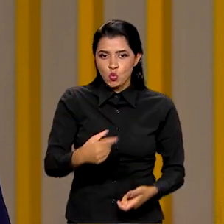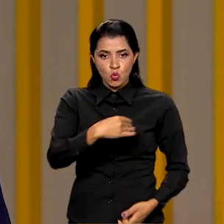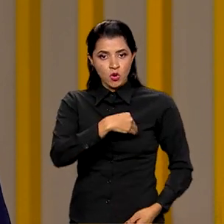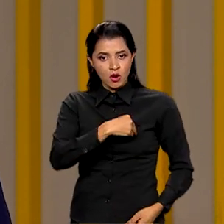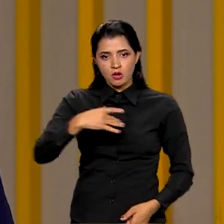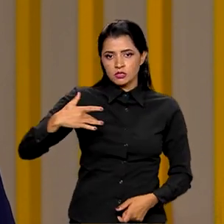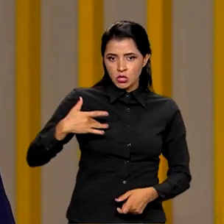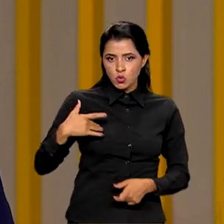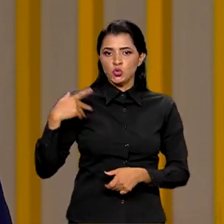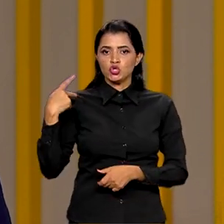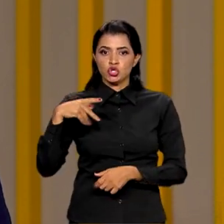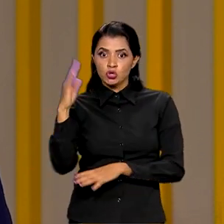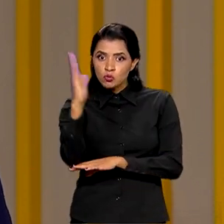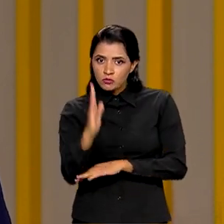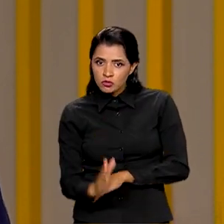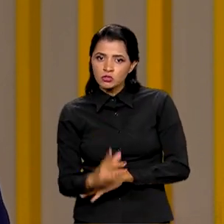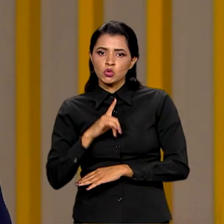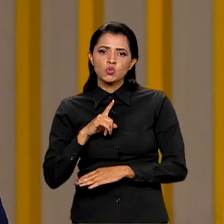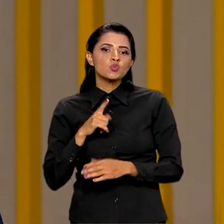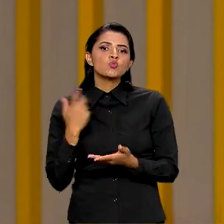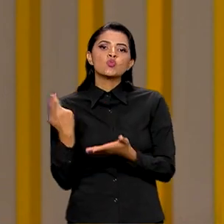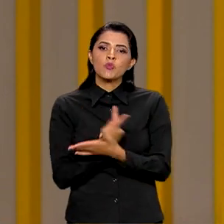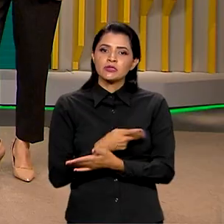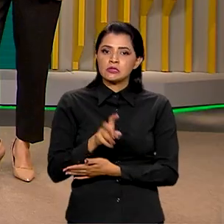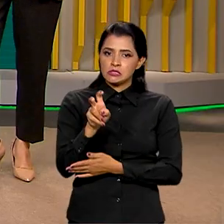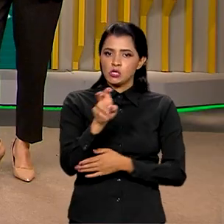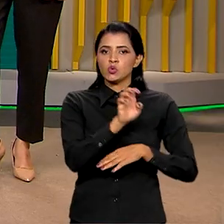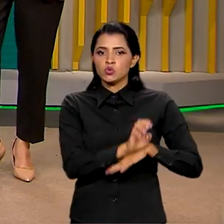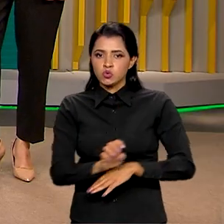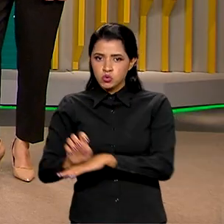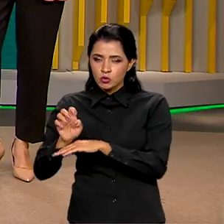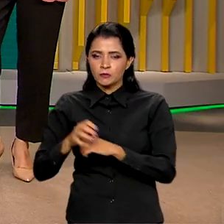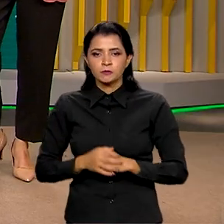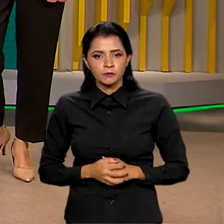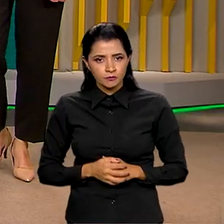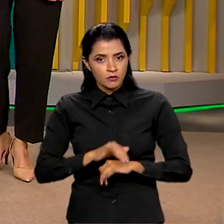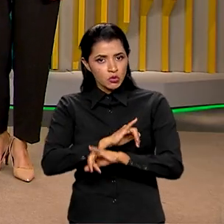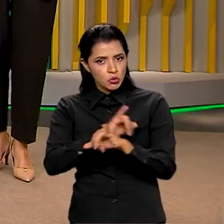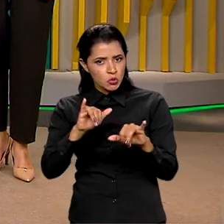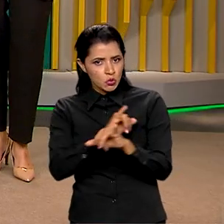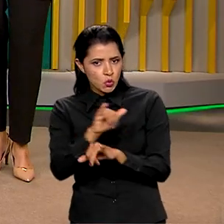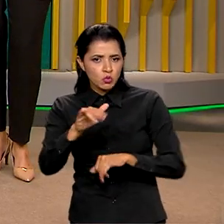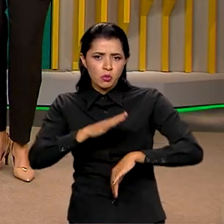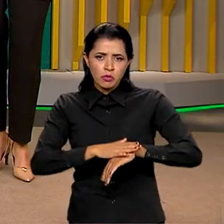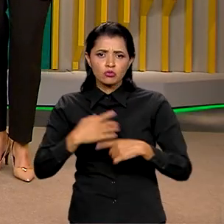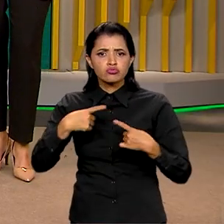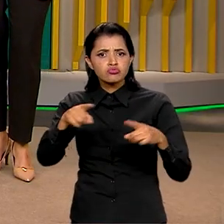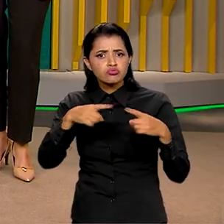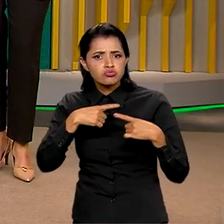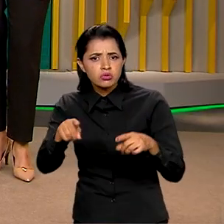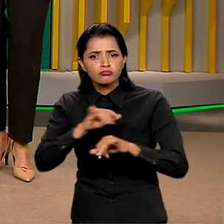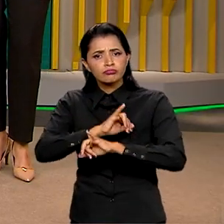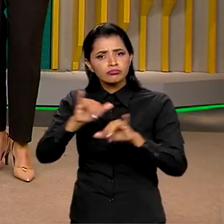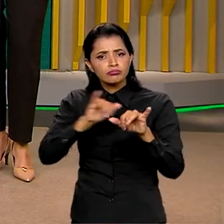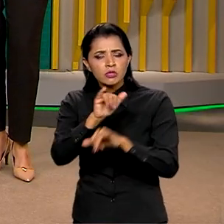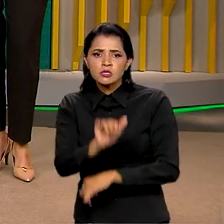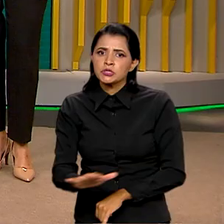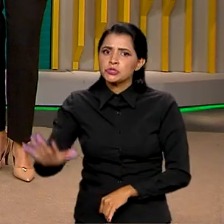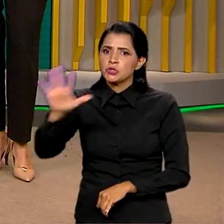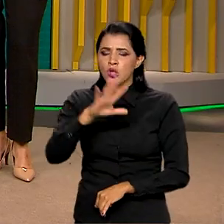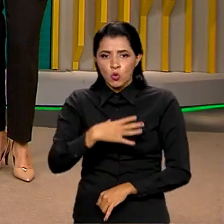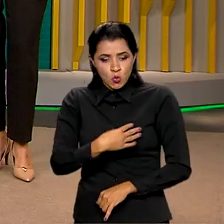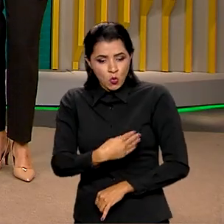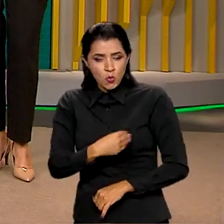o país. A novidade vai começar por cinco estados. O anúncio foi feito durante o lançamento da campanha nacional de